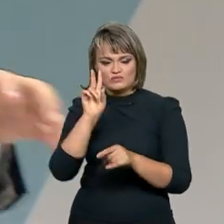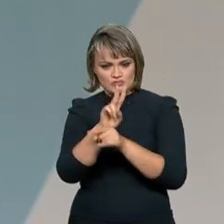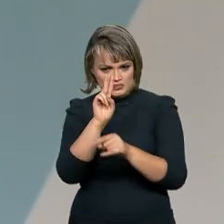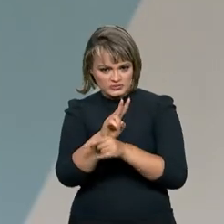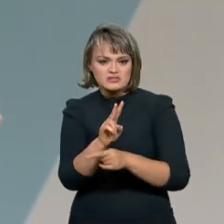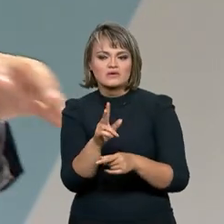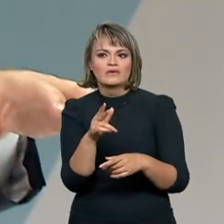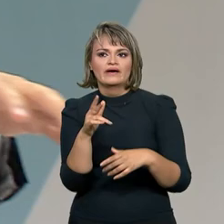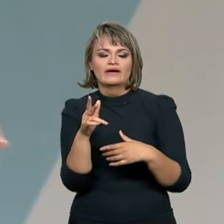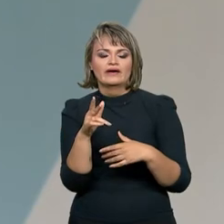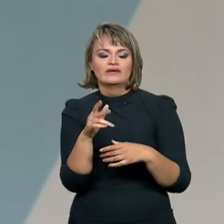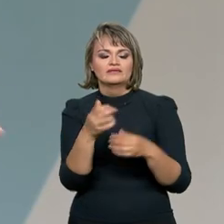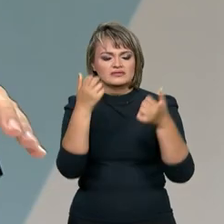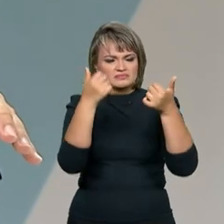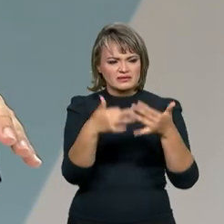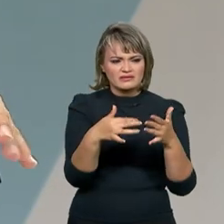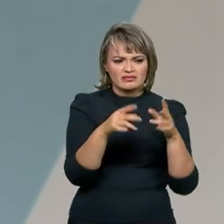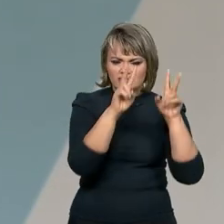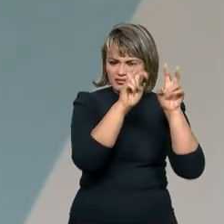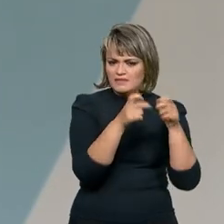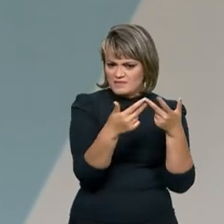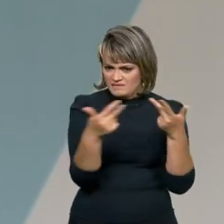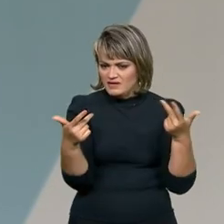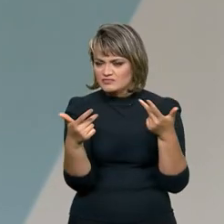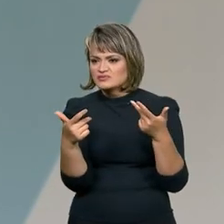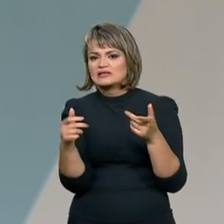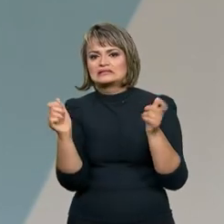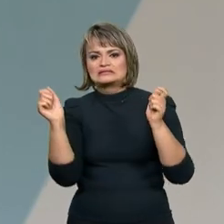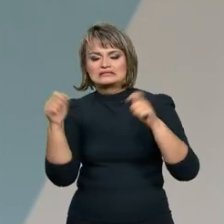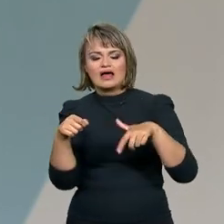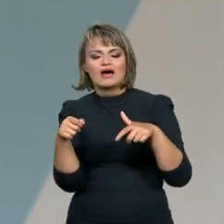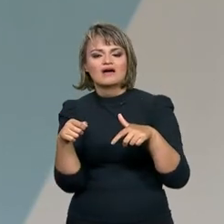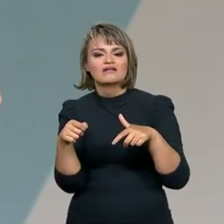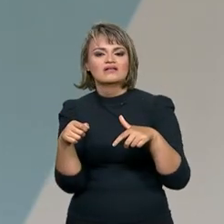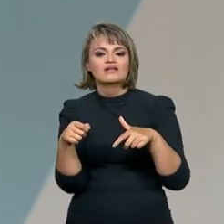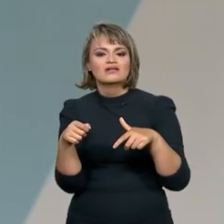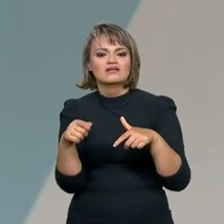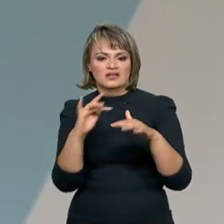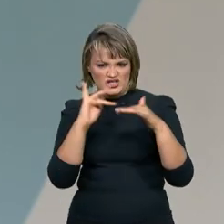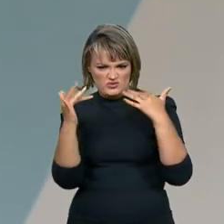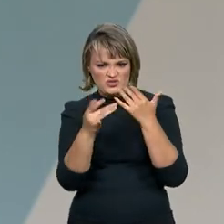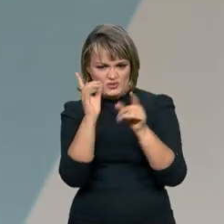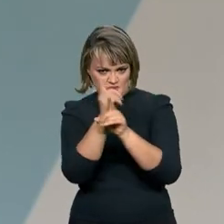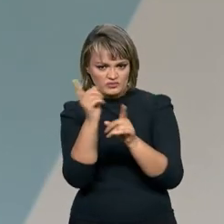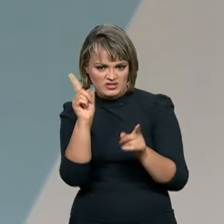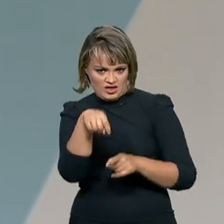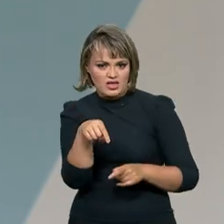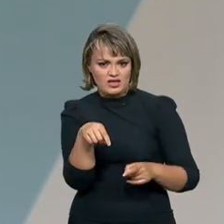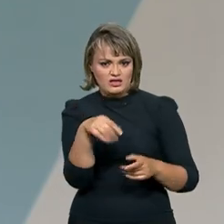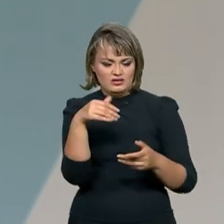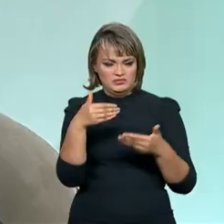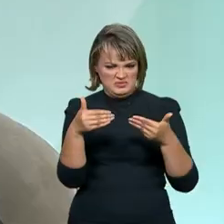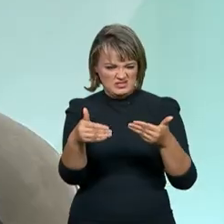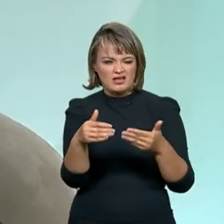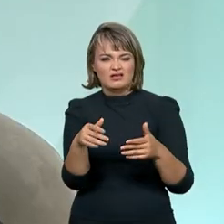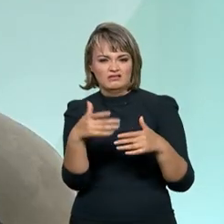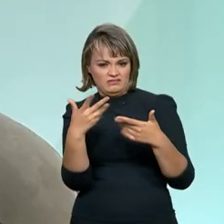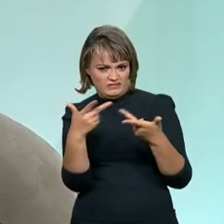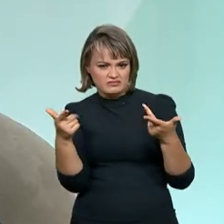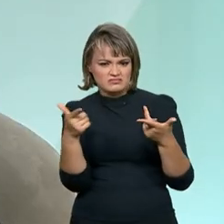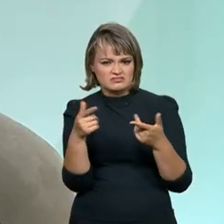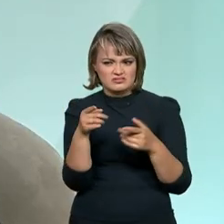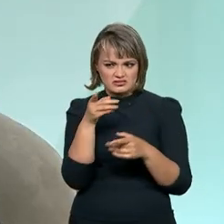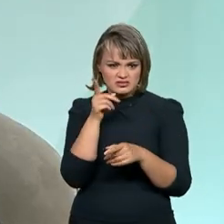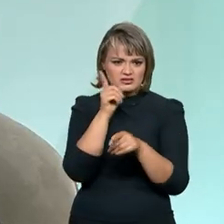que estabelece interfaces com vários assuntos e áreas, podem ser encontradas nas redes sociais do Ministério, da Secretaria. As pessoas